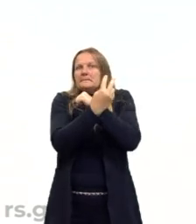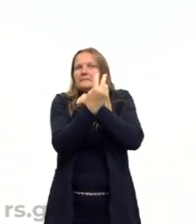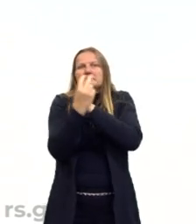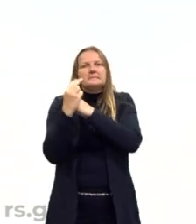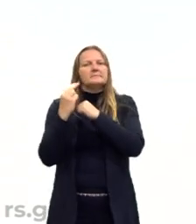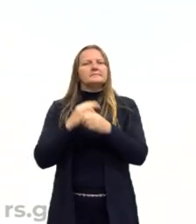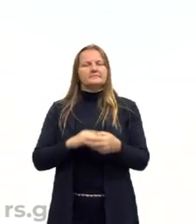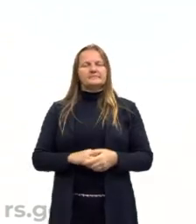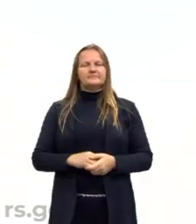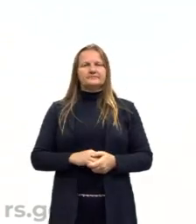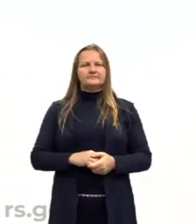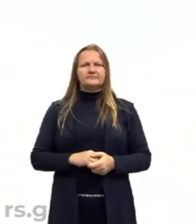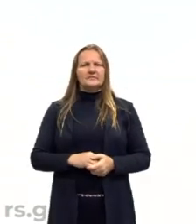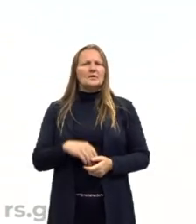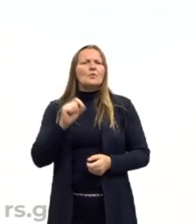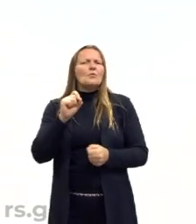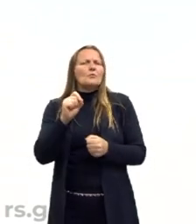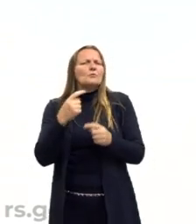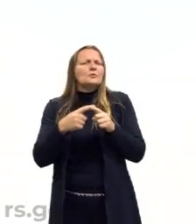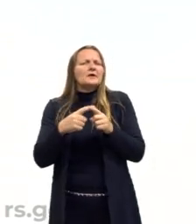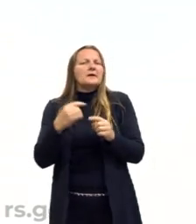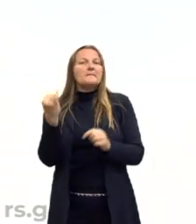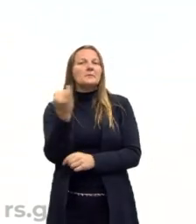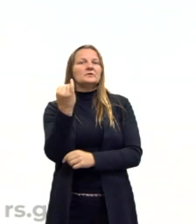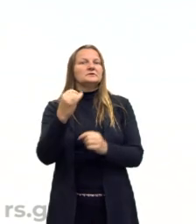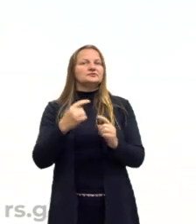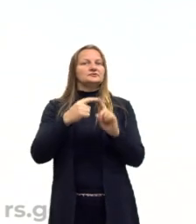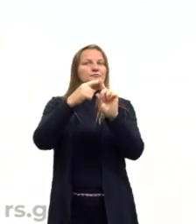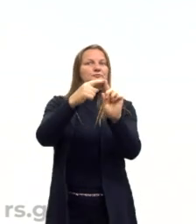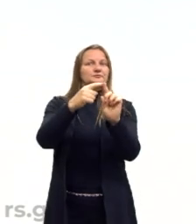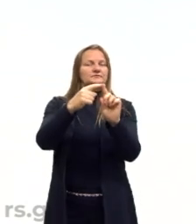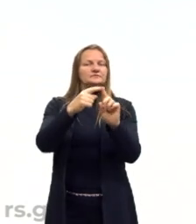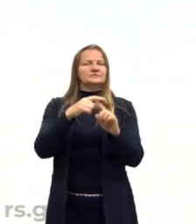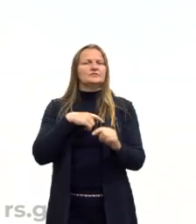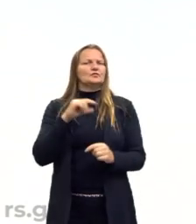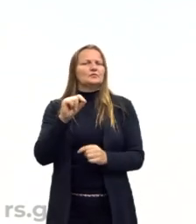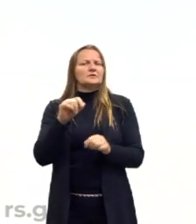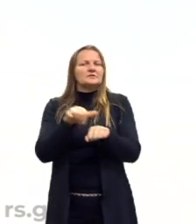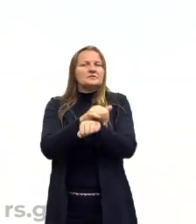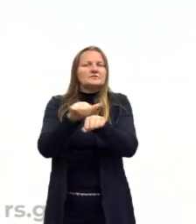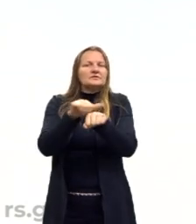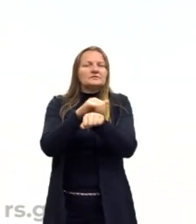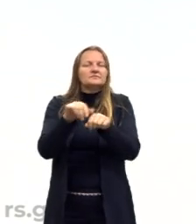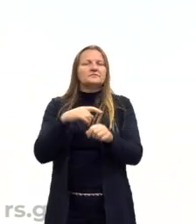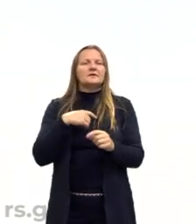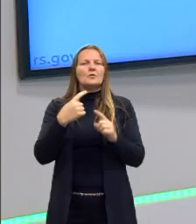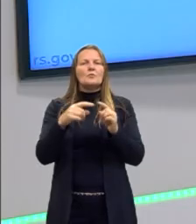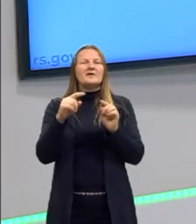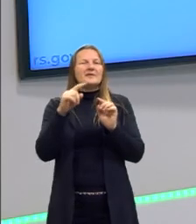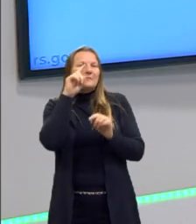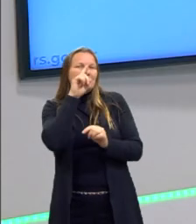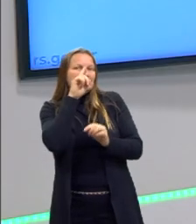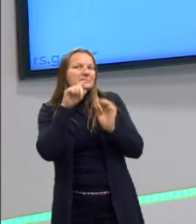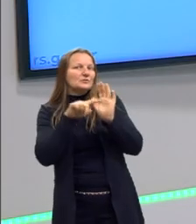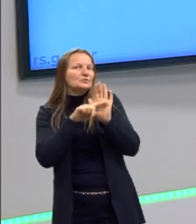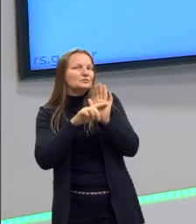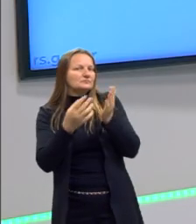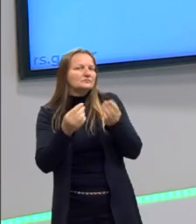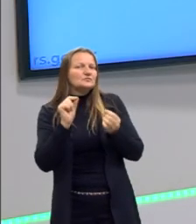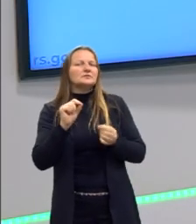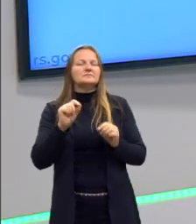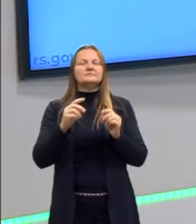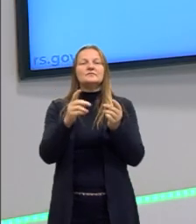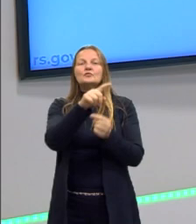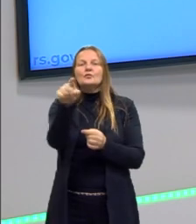vigiados. Quais são as vantagens desse aparato e quais os riscos? O você acha?